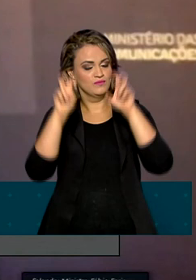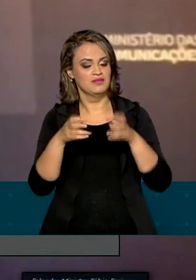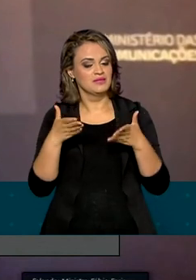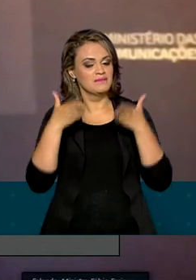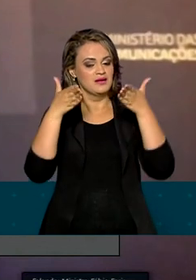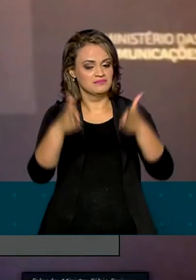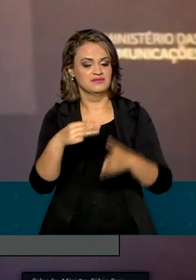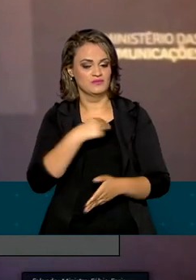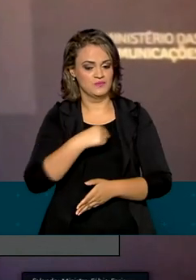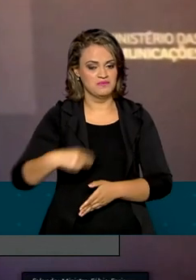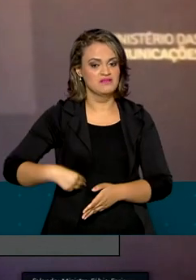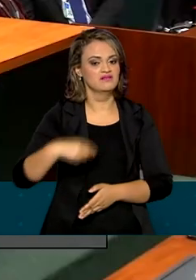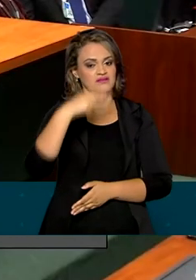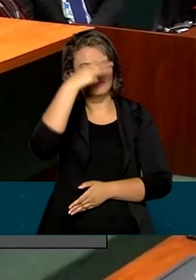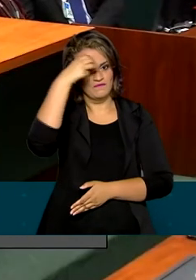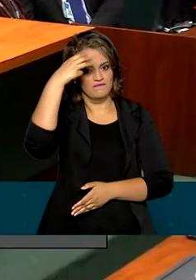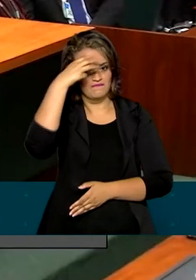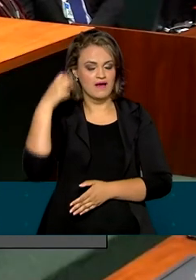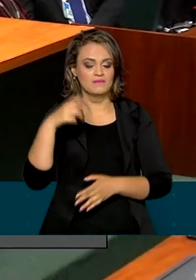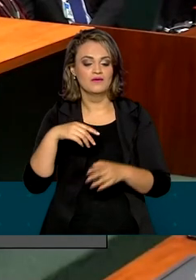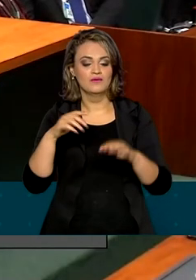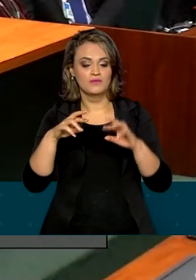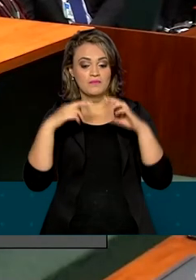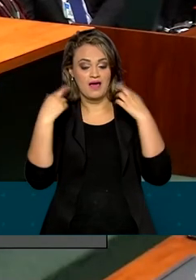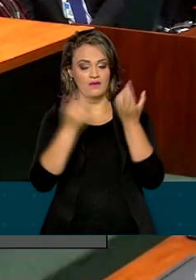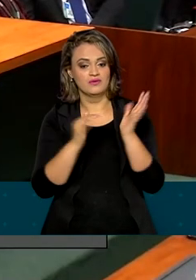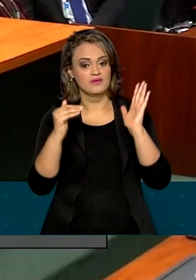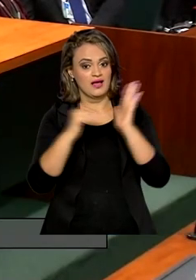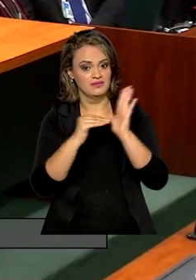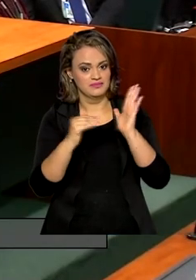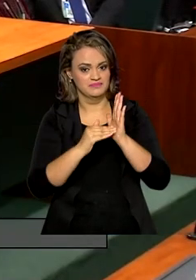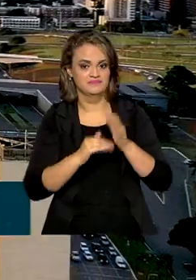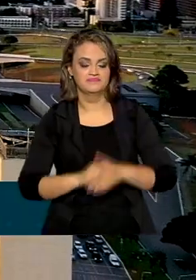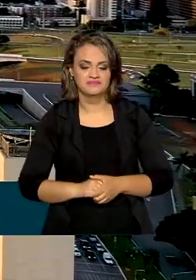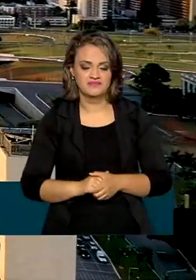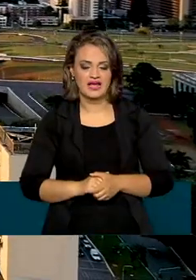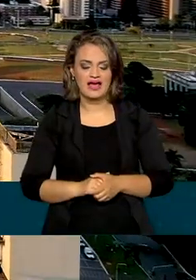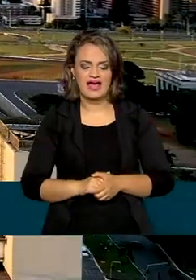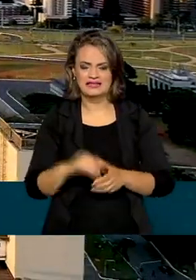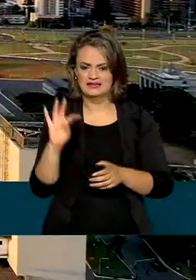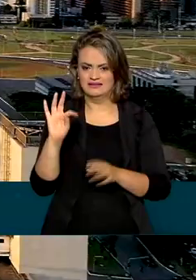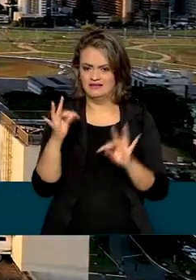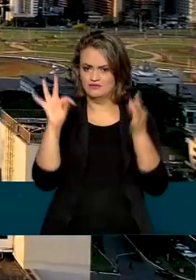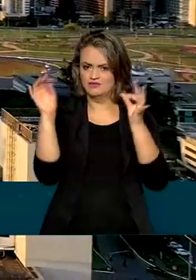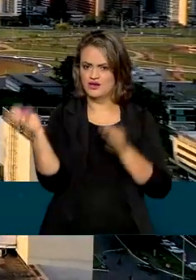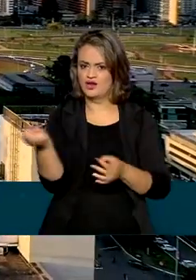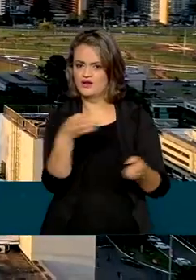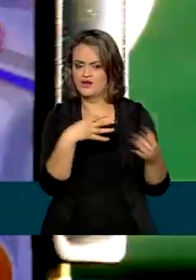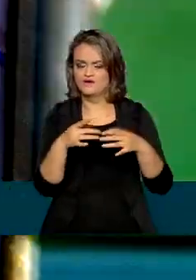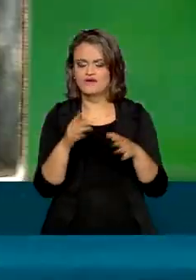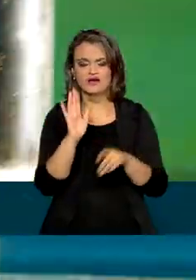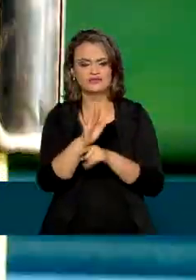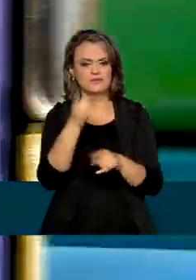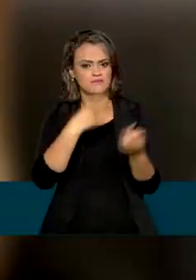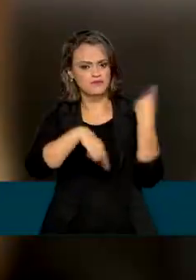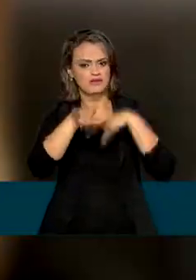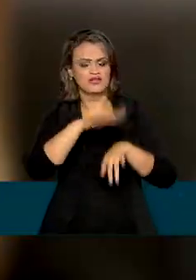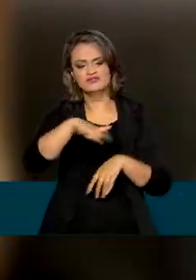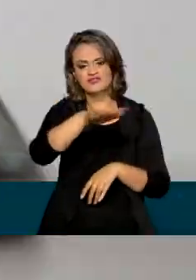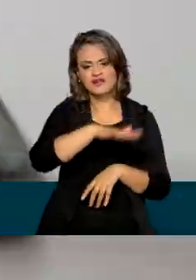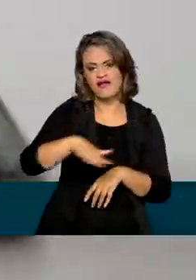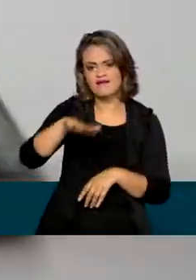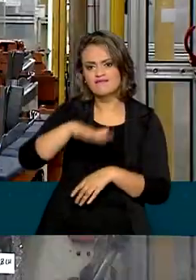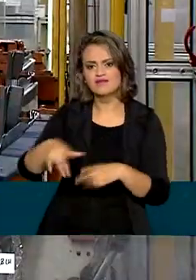participação do ministro Fábio Faria, em reunião da Câmara dos Deputados. A nova tecnologia vai trazer avanços em diferentes